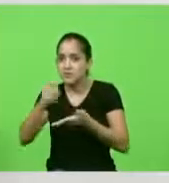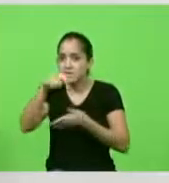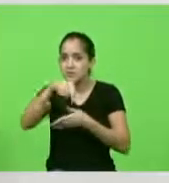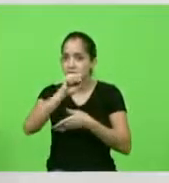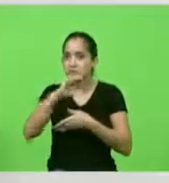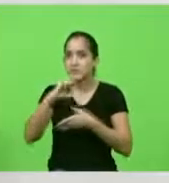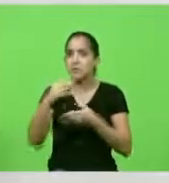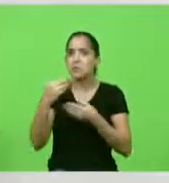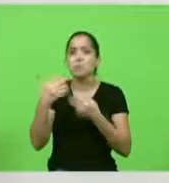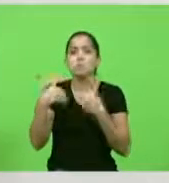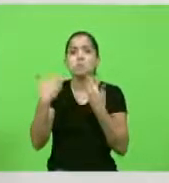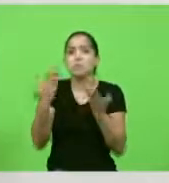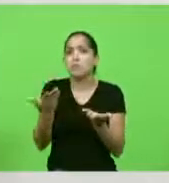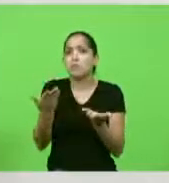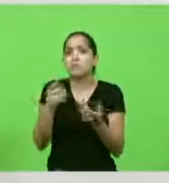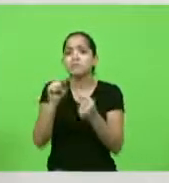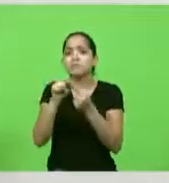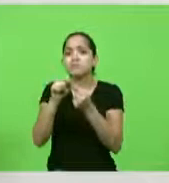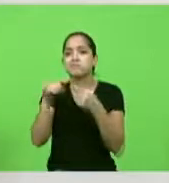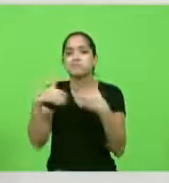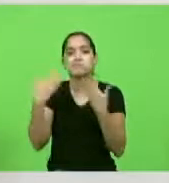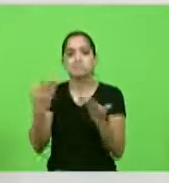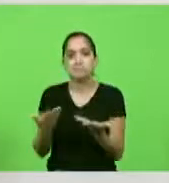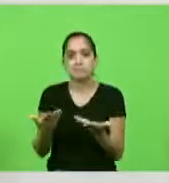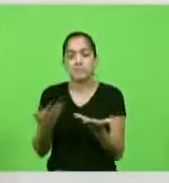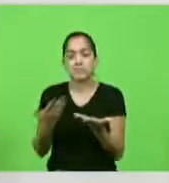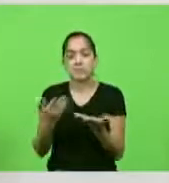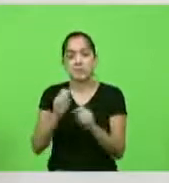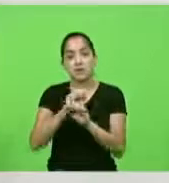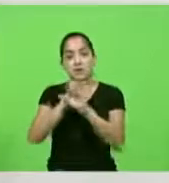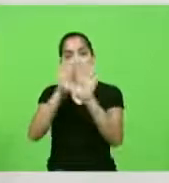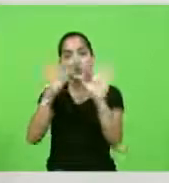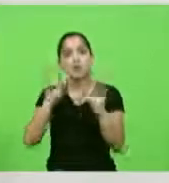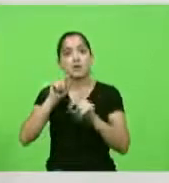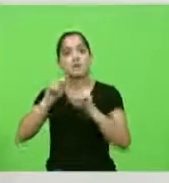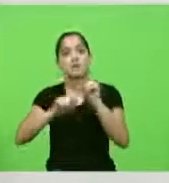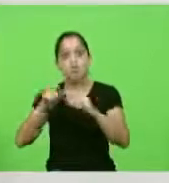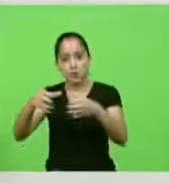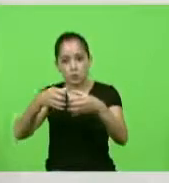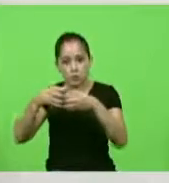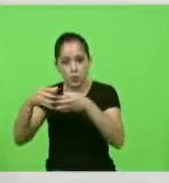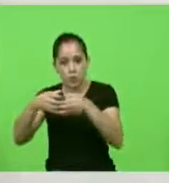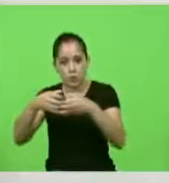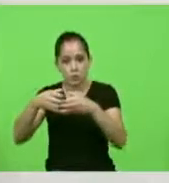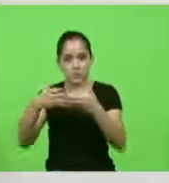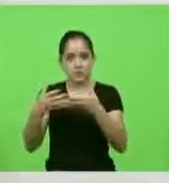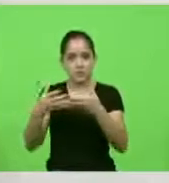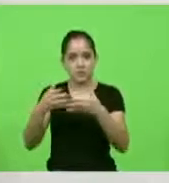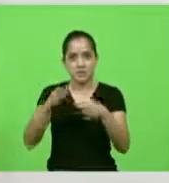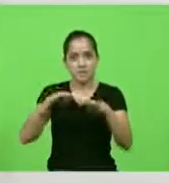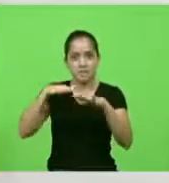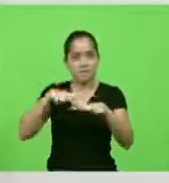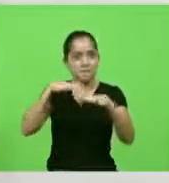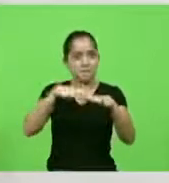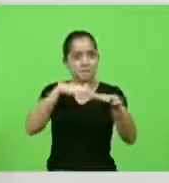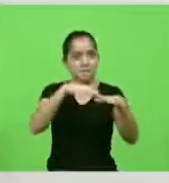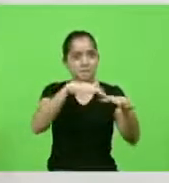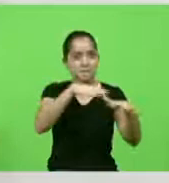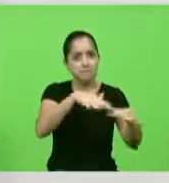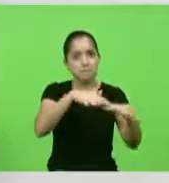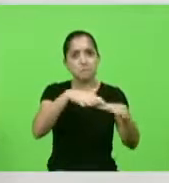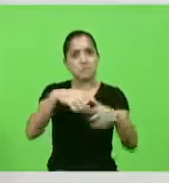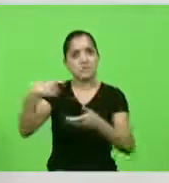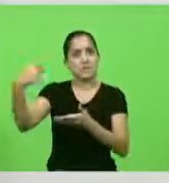fica claro que se trata de militância mobilizada no sentido de nos